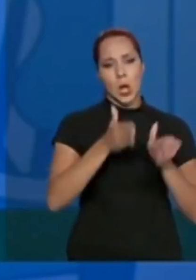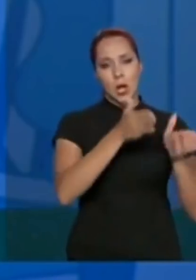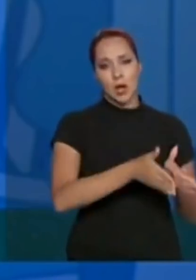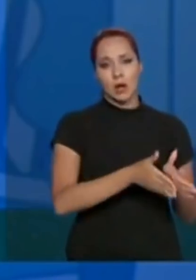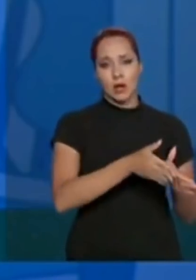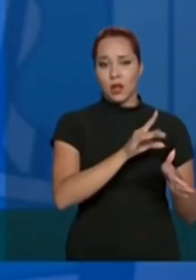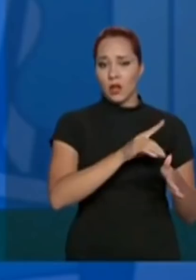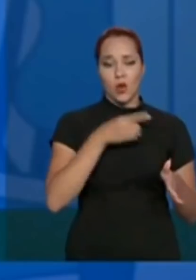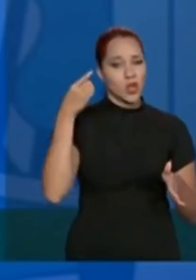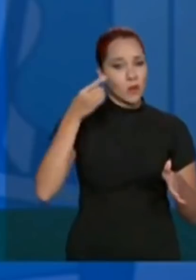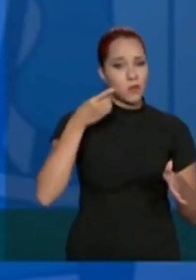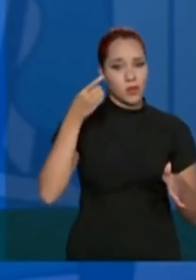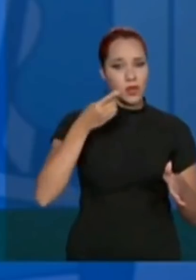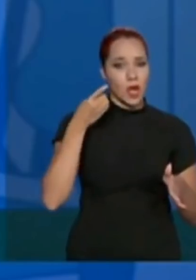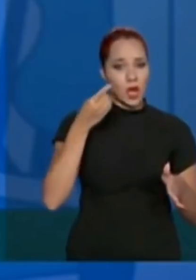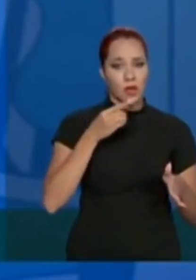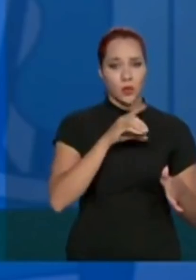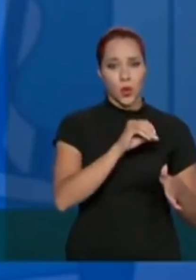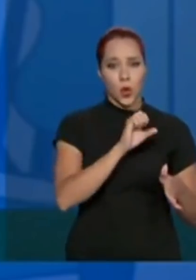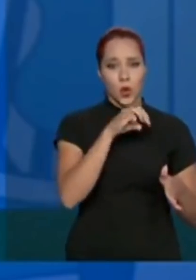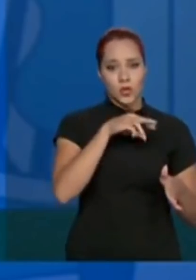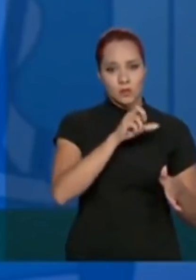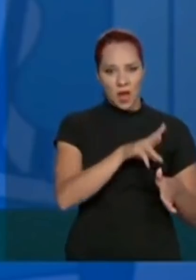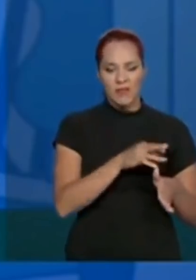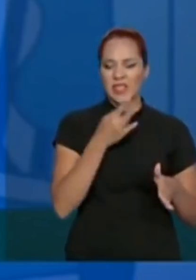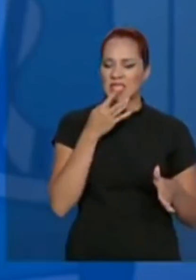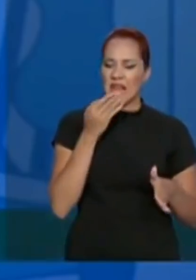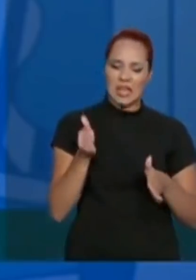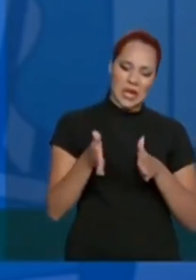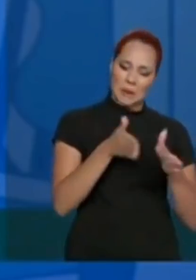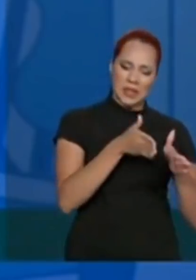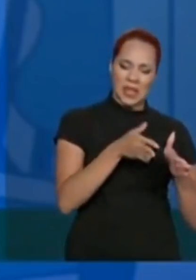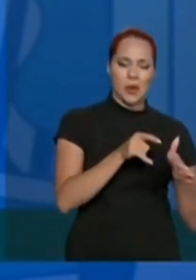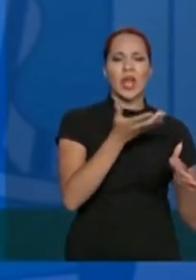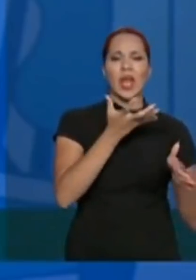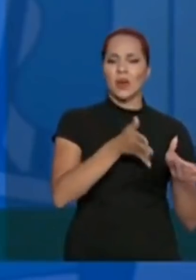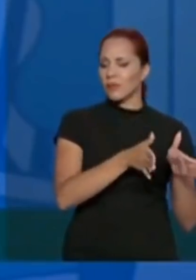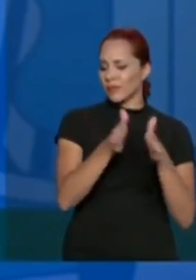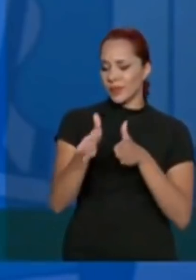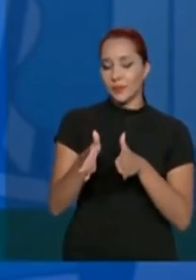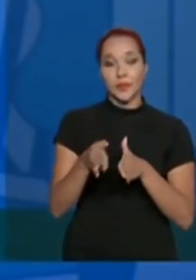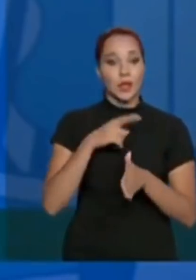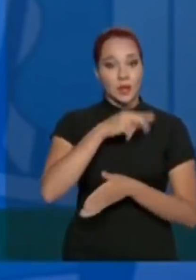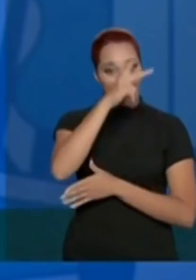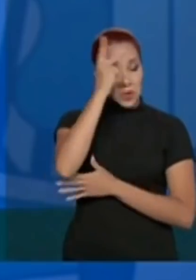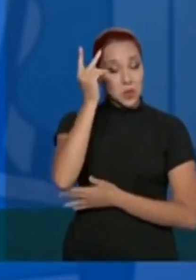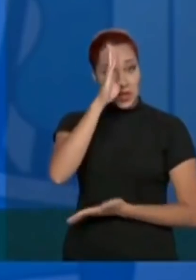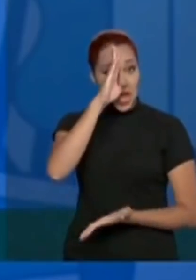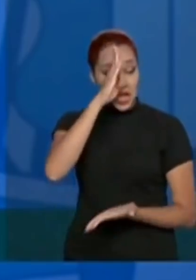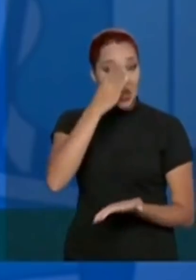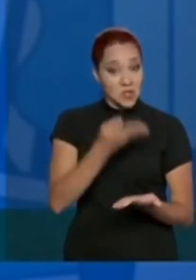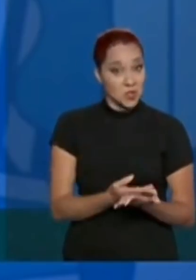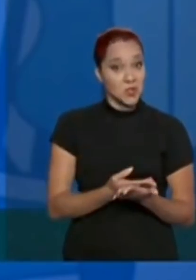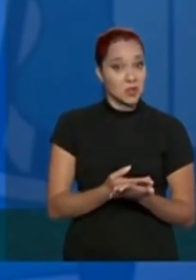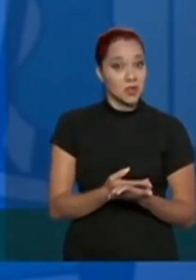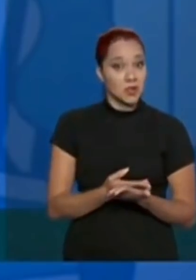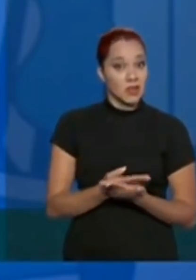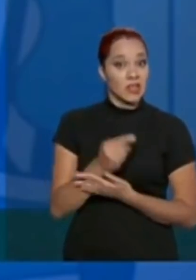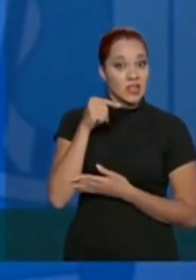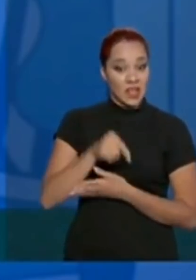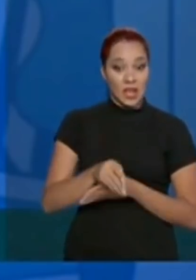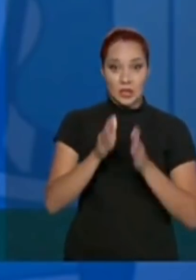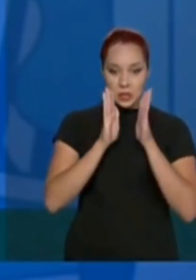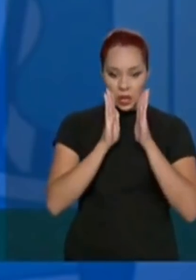Osmar Terra, todo dia ele fala, o caminho está errado, eu quero ir por aqui, existem pessoas que acreditam fielmente que esse